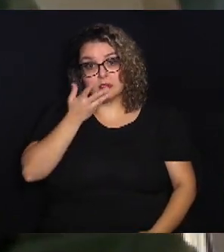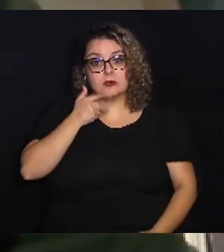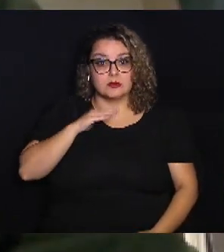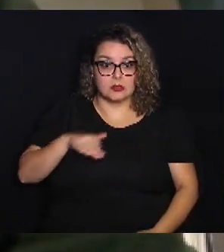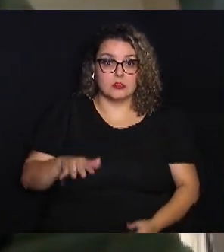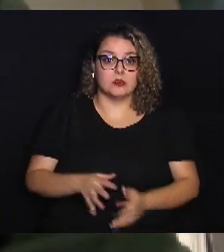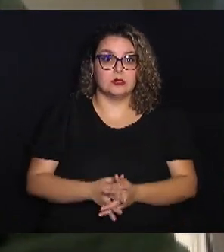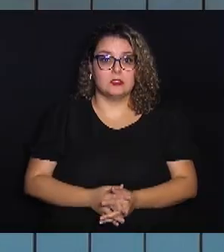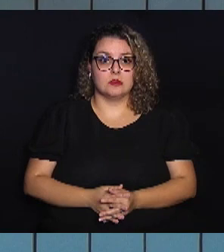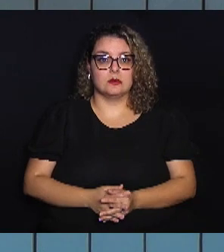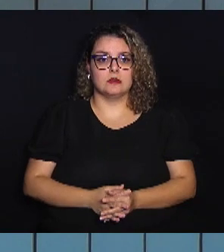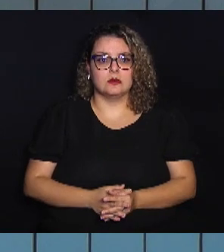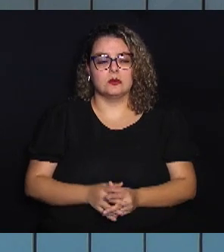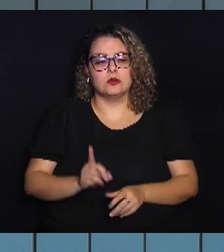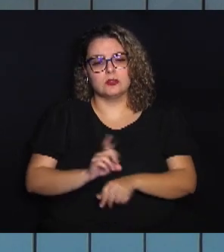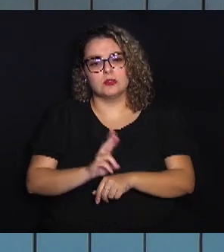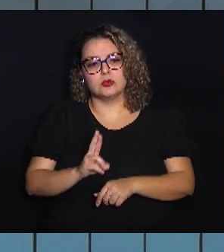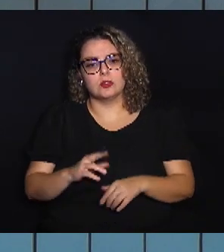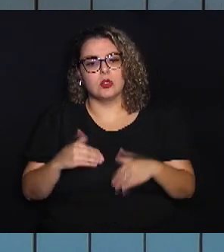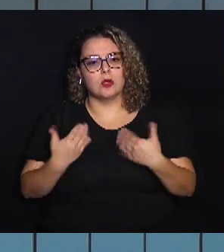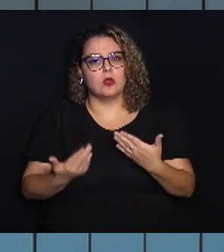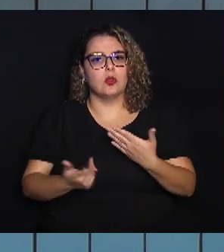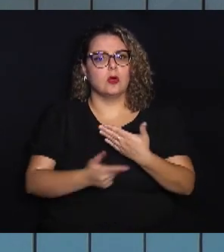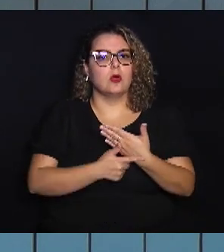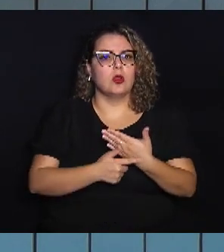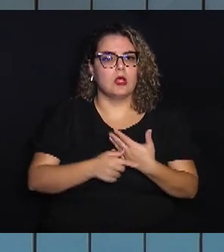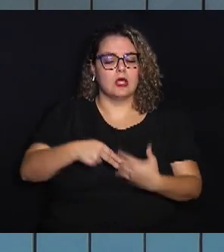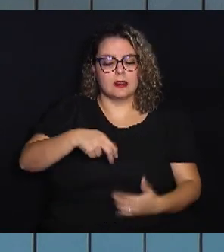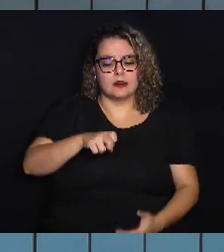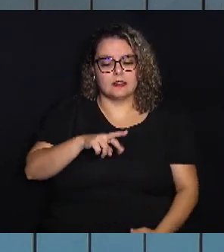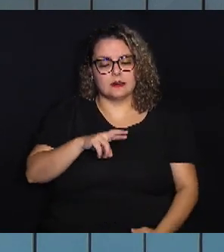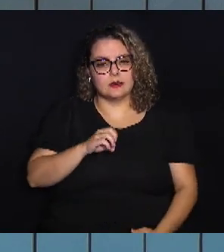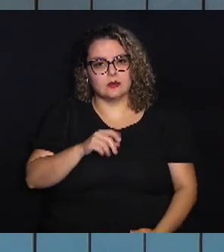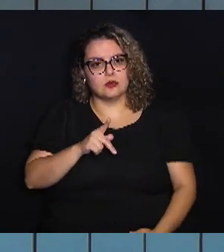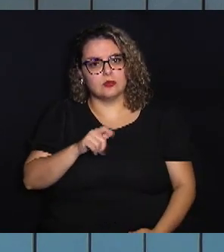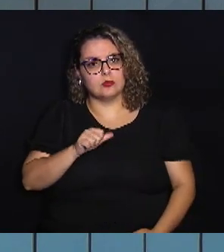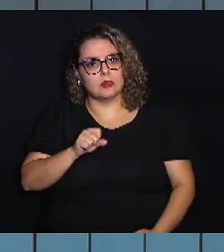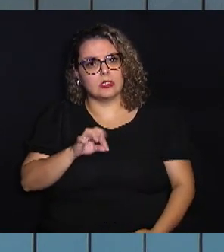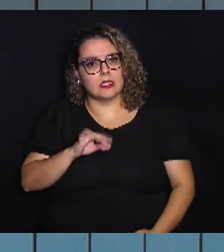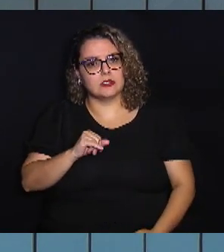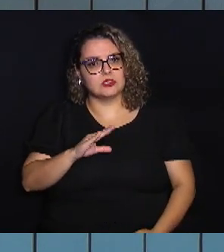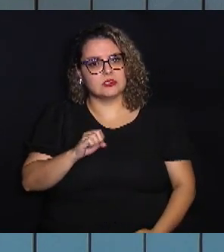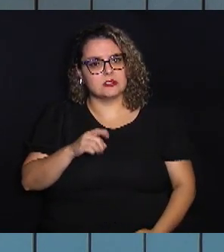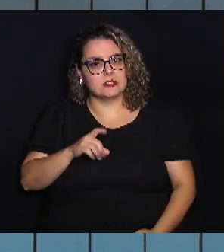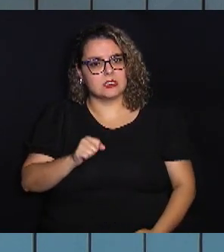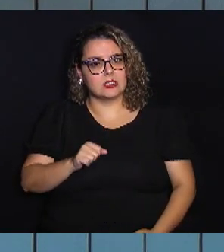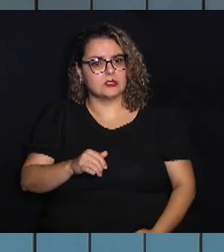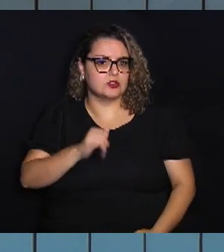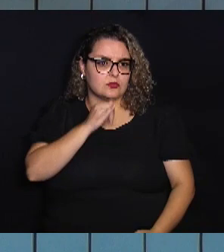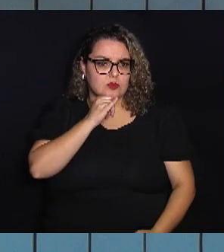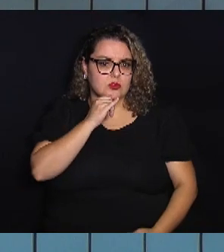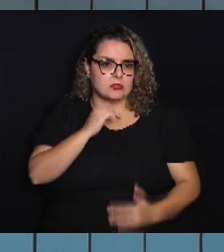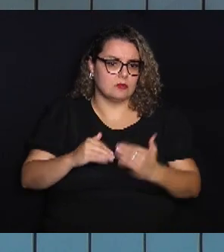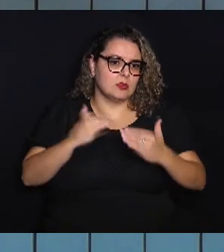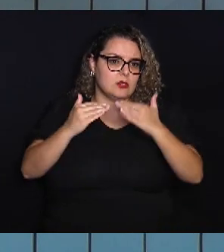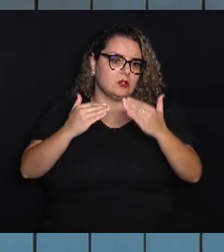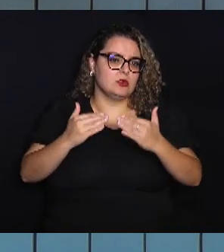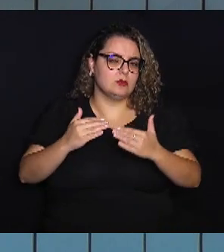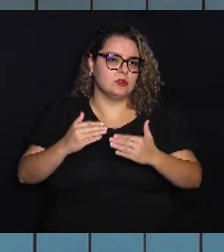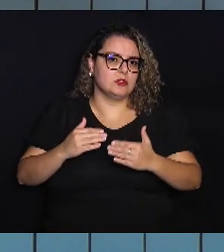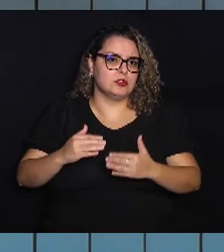criança. Doutora, qual o papel da neuroplasticidade, por exemplo, na recuperação de lesões